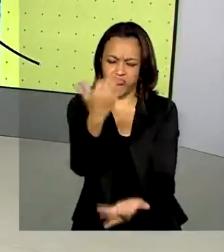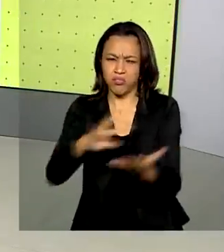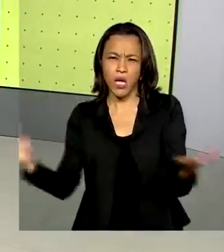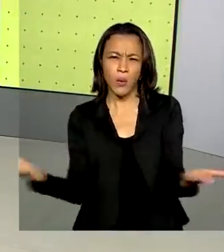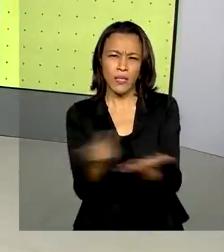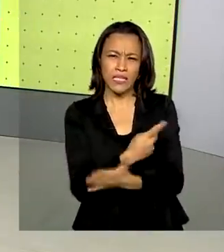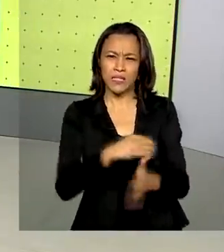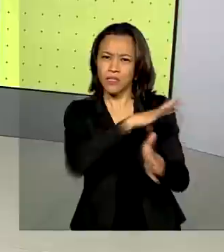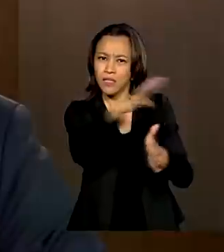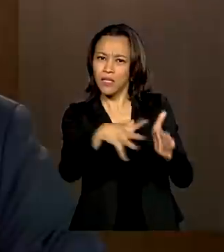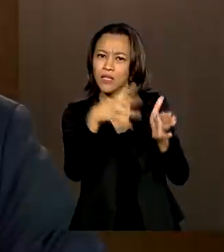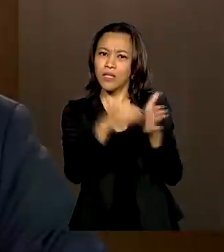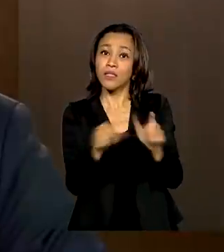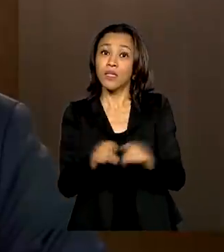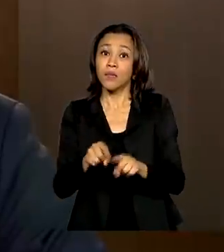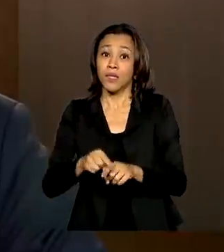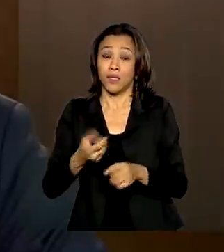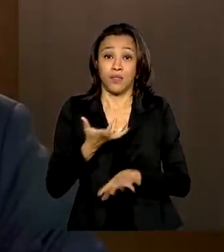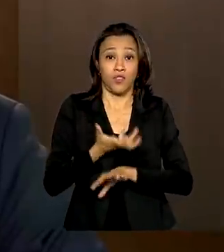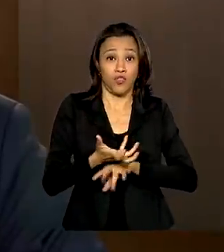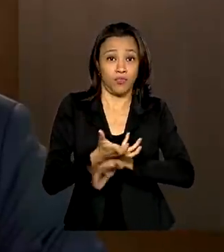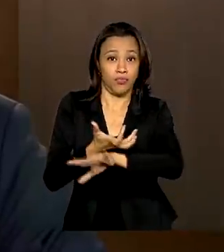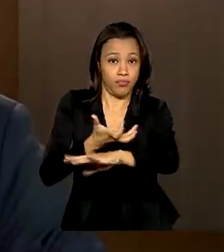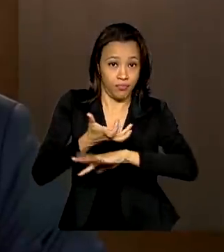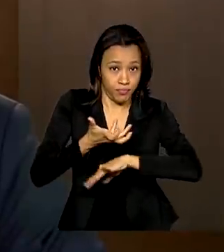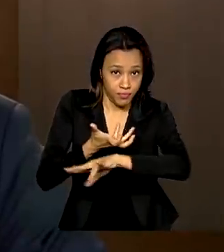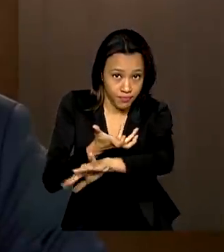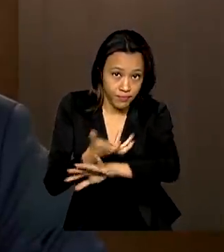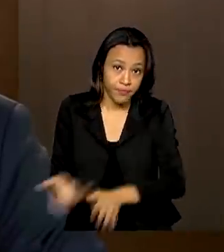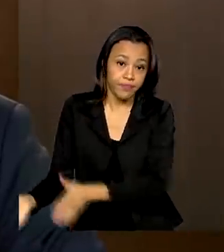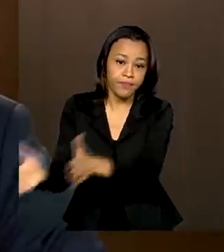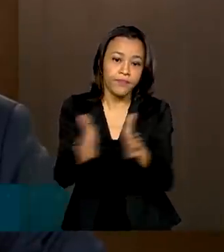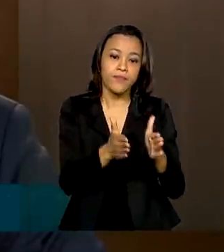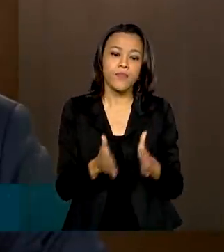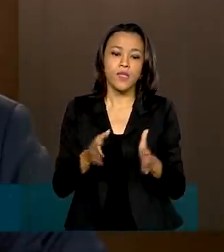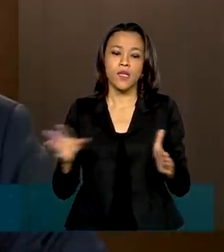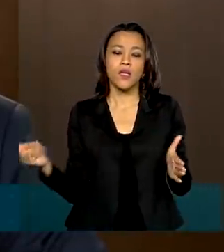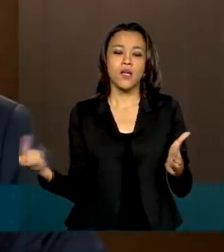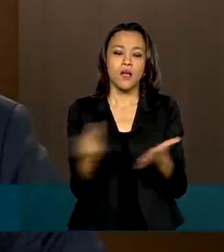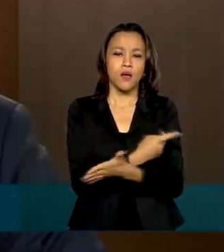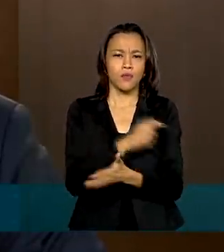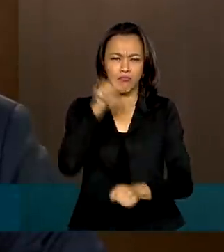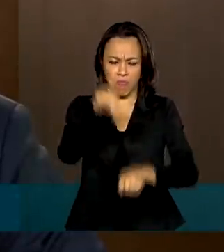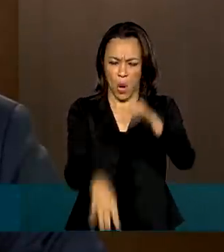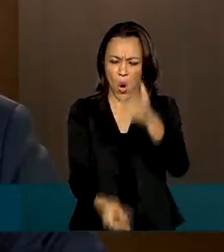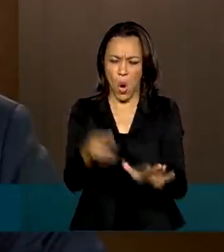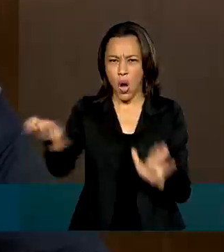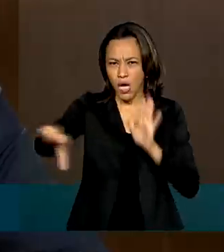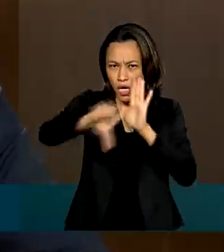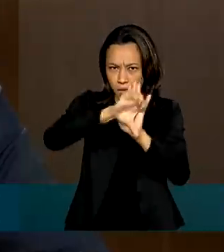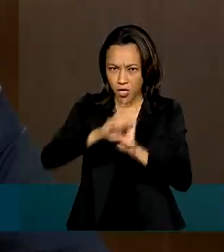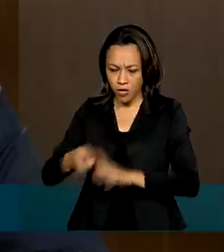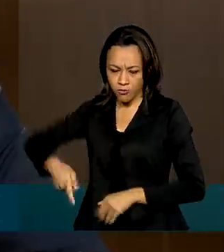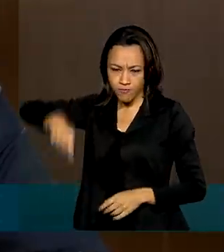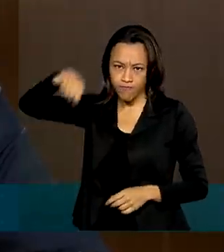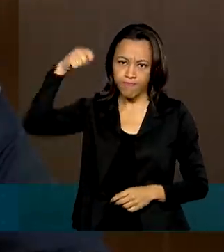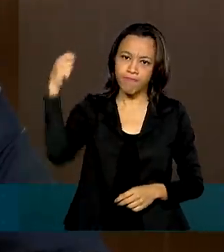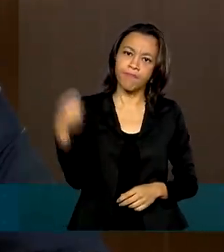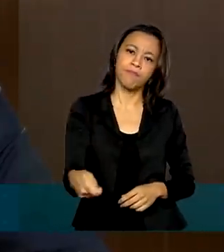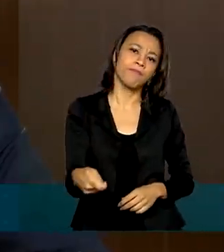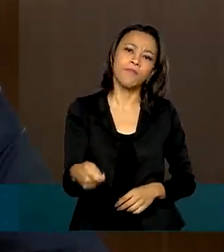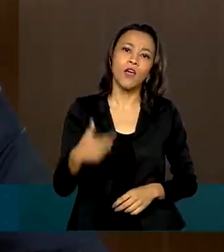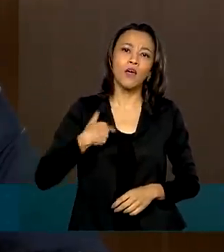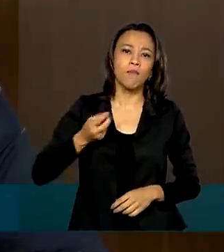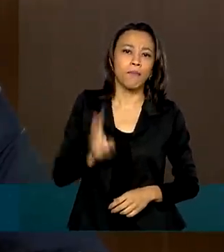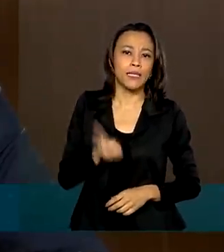o Pantanal. Os focos criminosos são combatidos com rigor e determinação. Mantenho